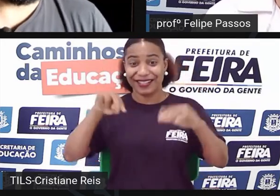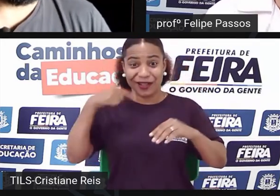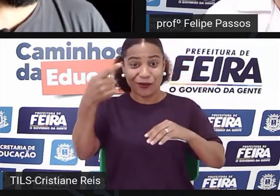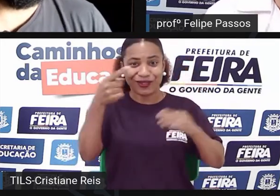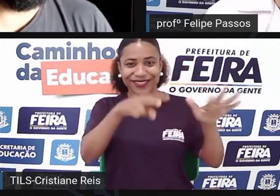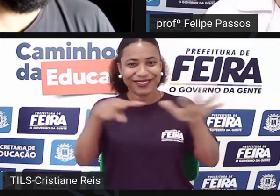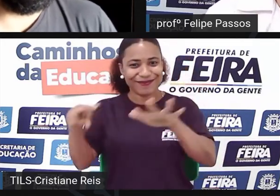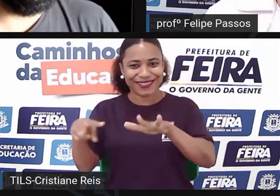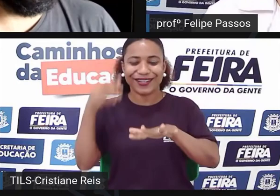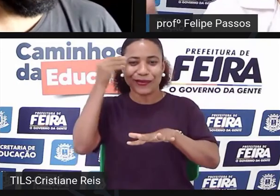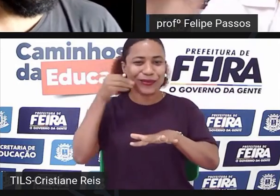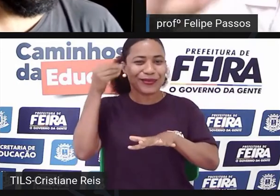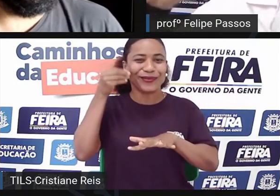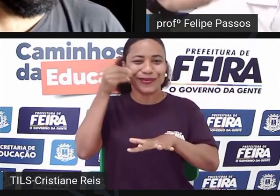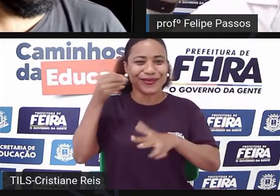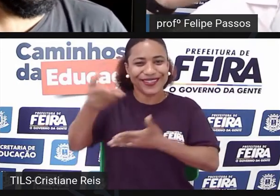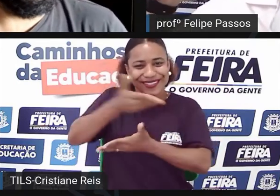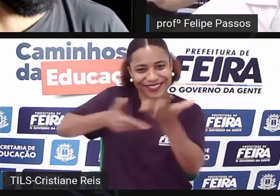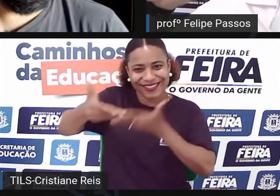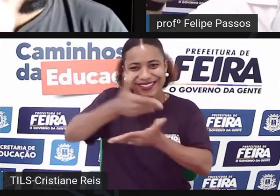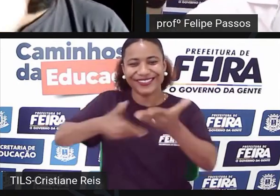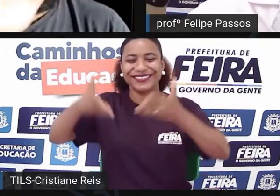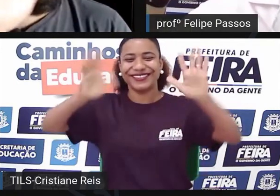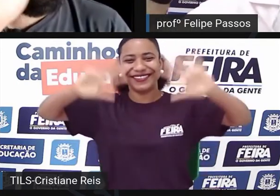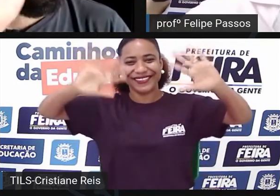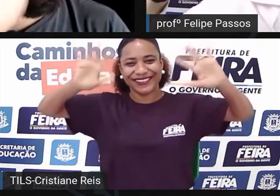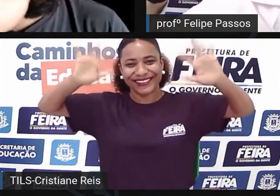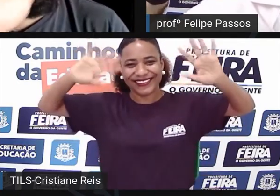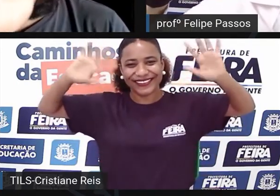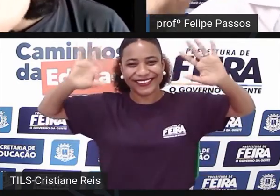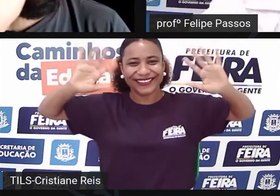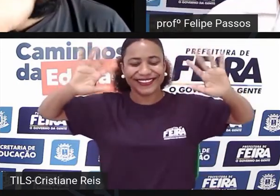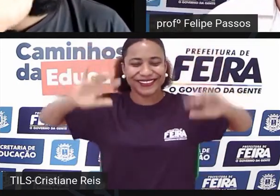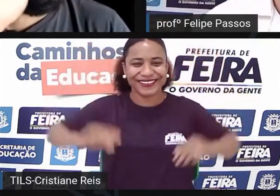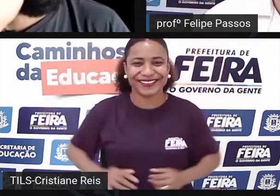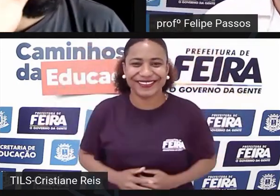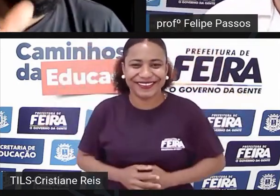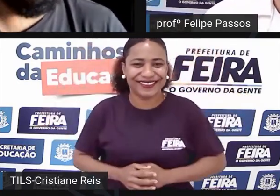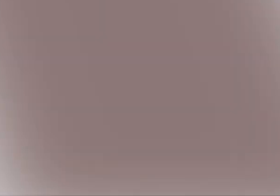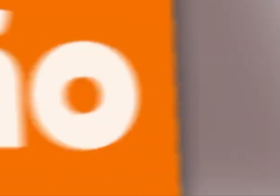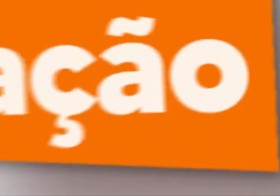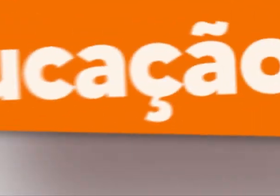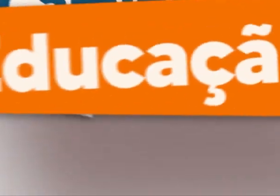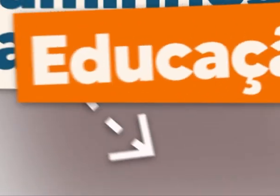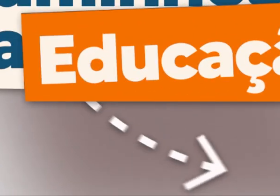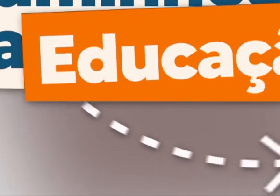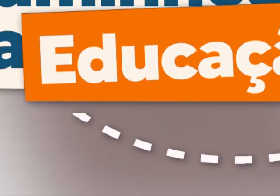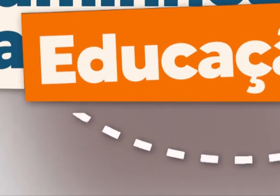que vem mais um momento Saberes e Viveres tchau tchau obrigado Eduardo tchau tchau